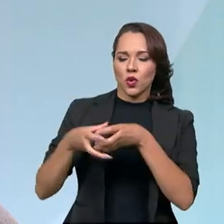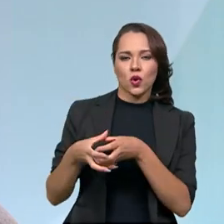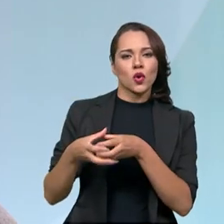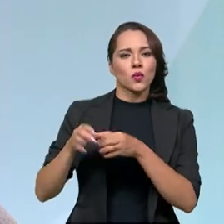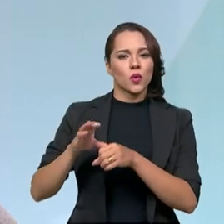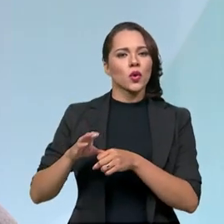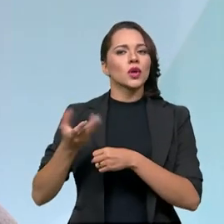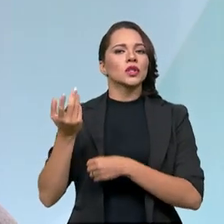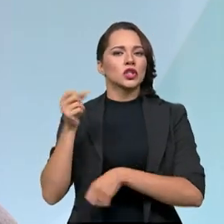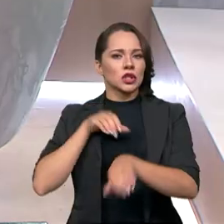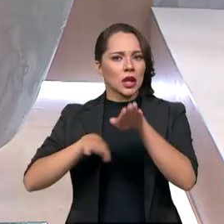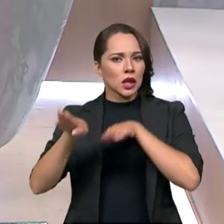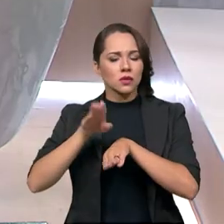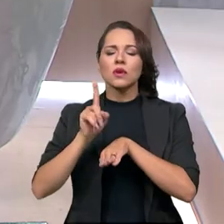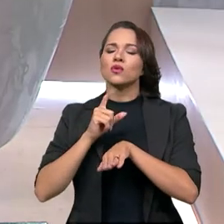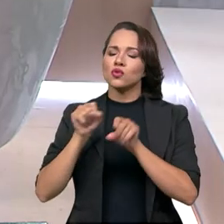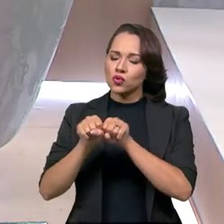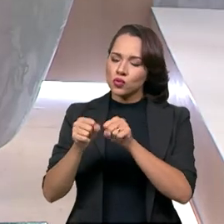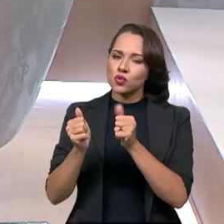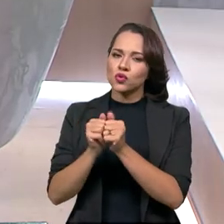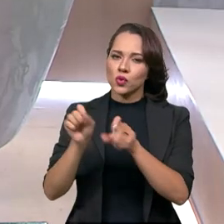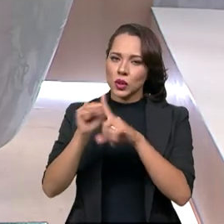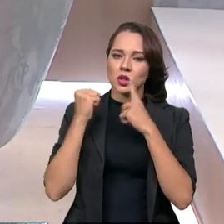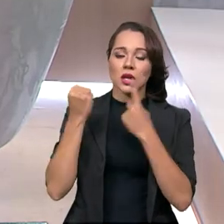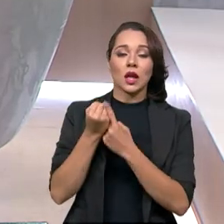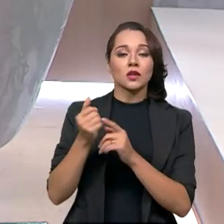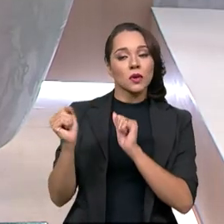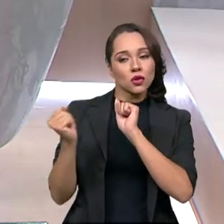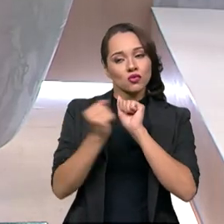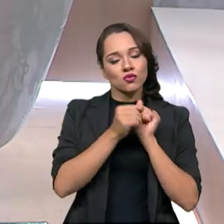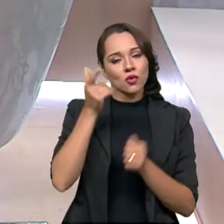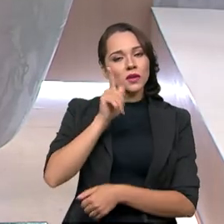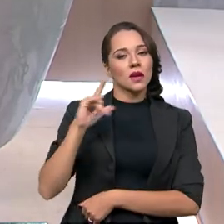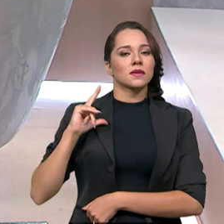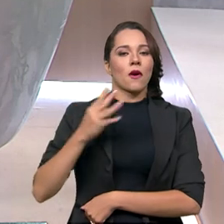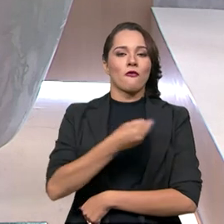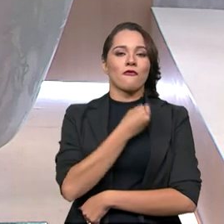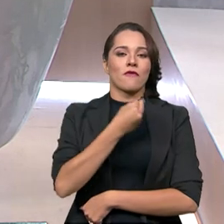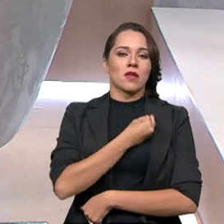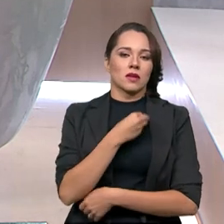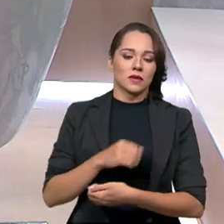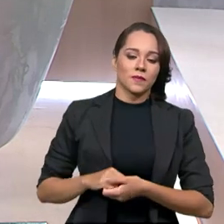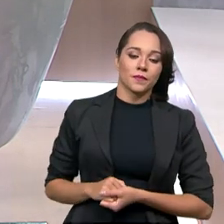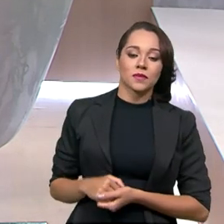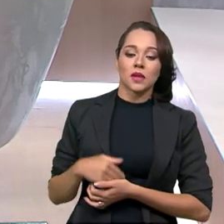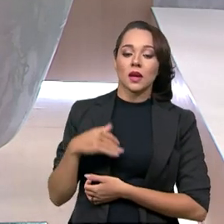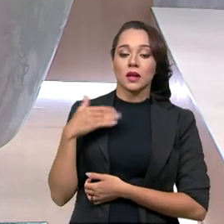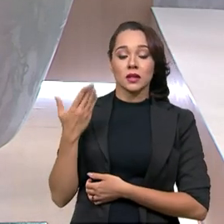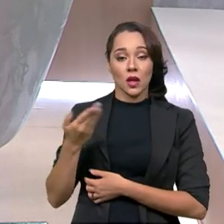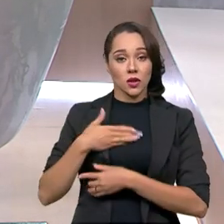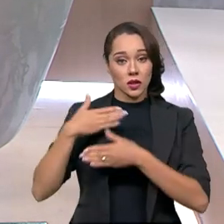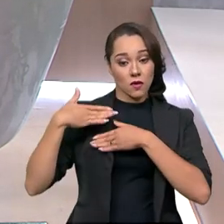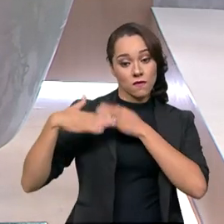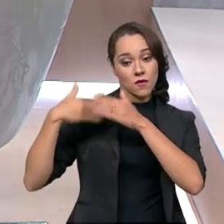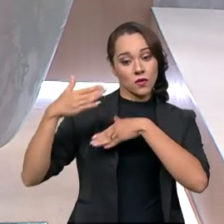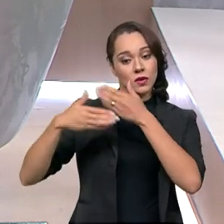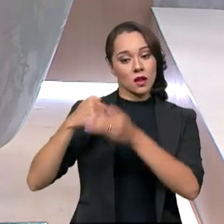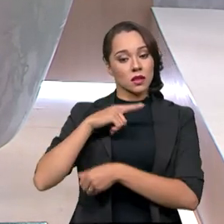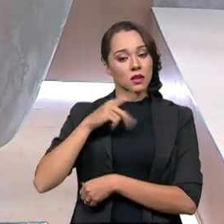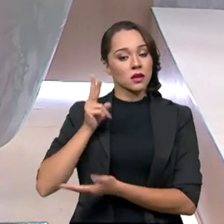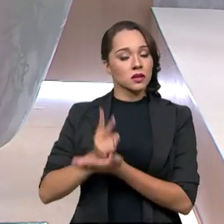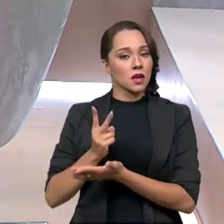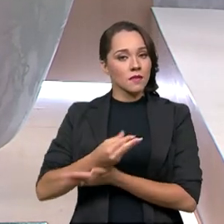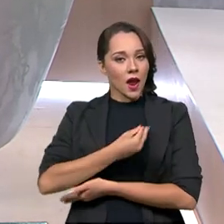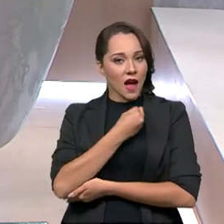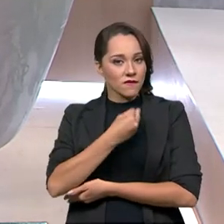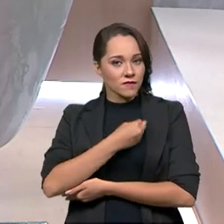trânsito, mas a sociedade, para que juntos possamos salvar vidas. Então, perceba que, ao longo dessa evolução, a gente tem sempre